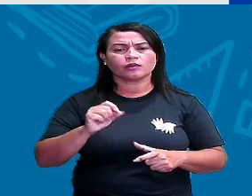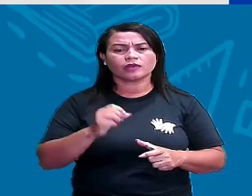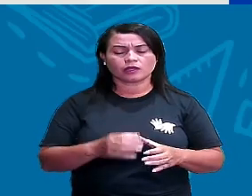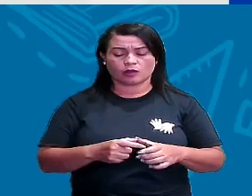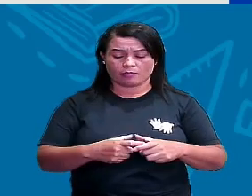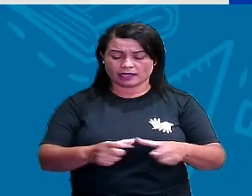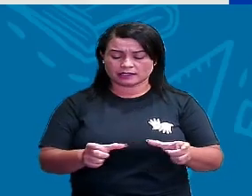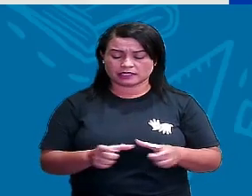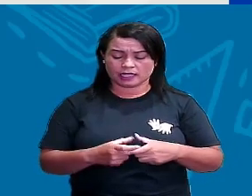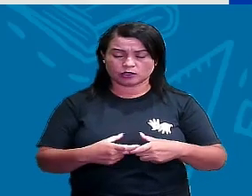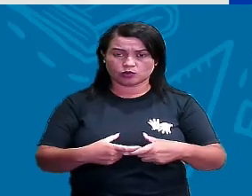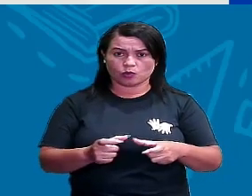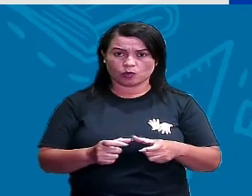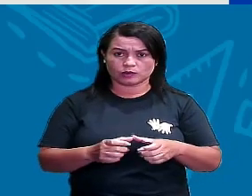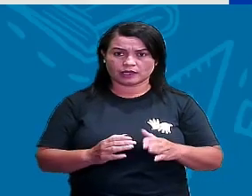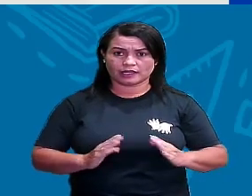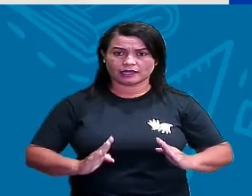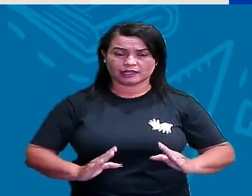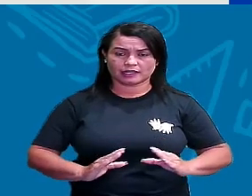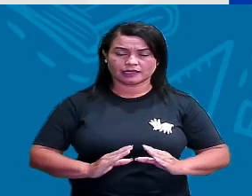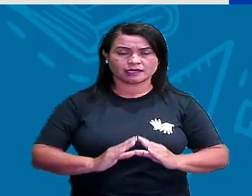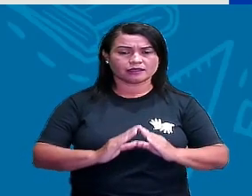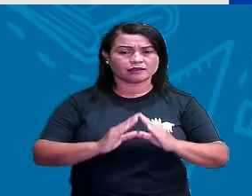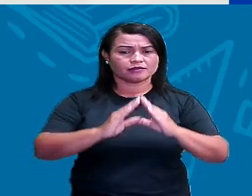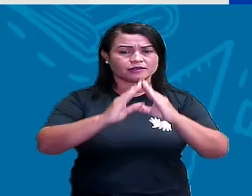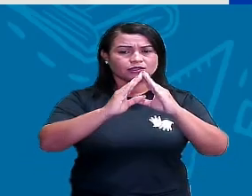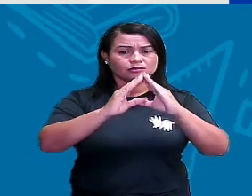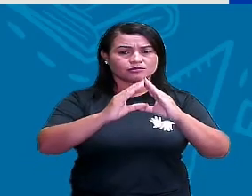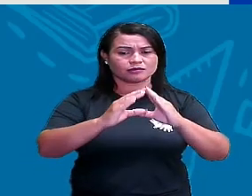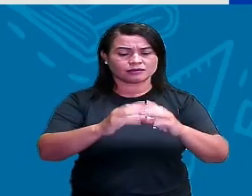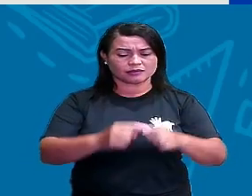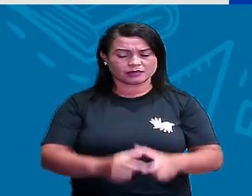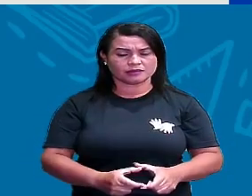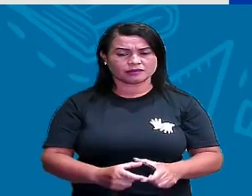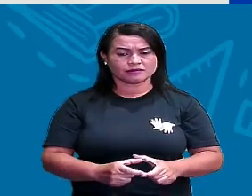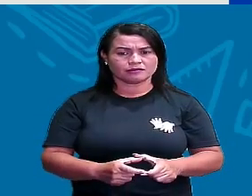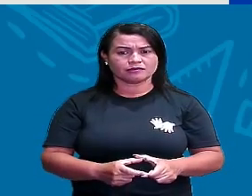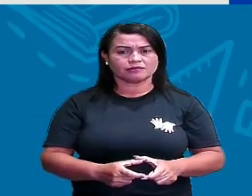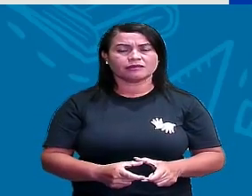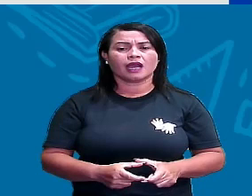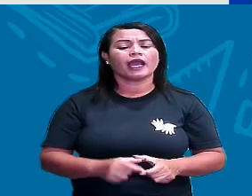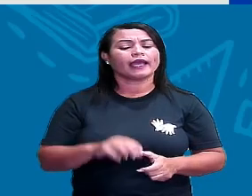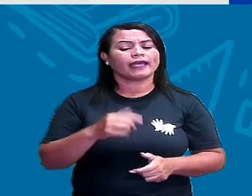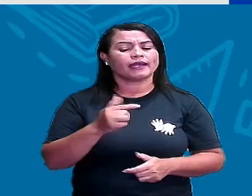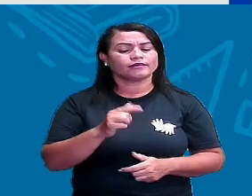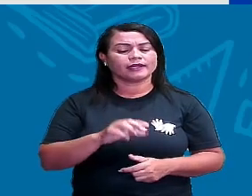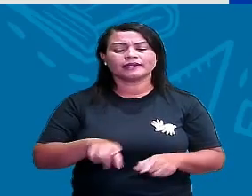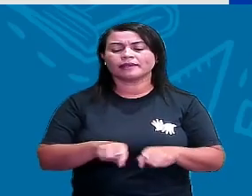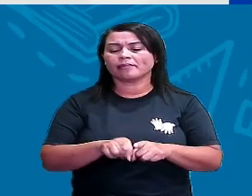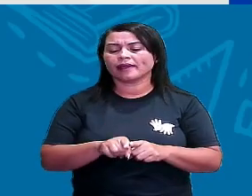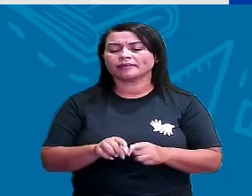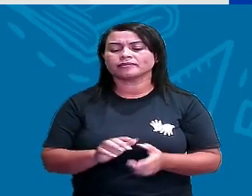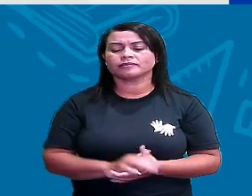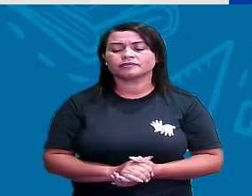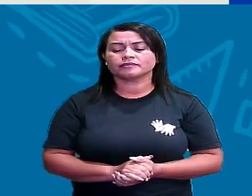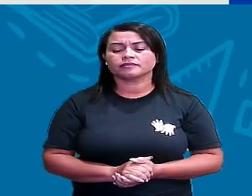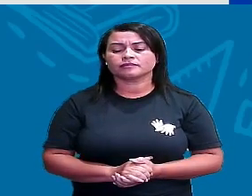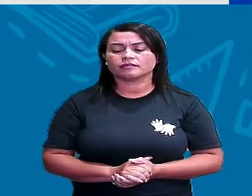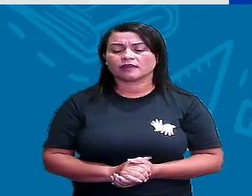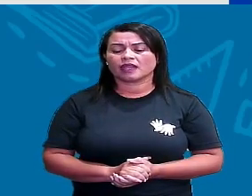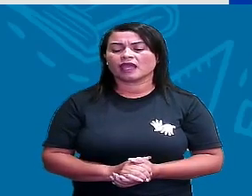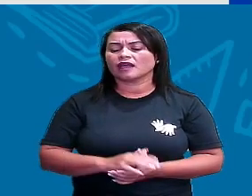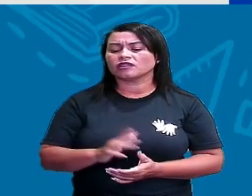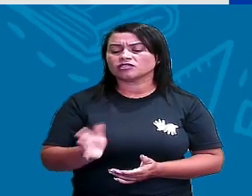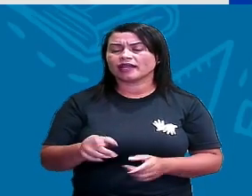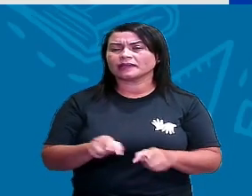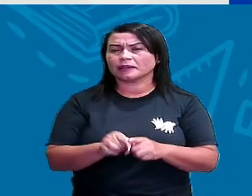parte circular, né, que não sai nessa representação aí. O cilindro